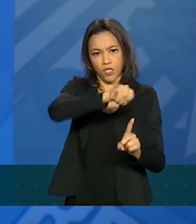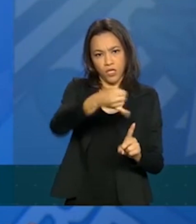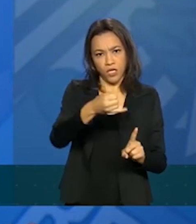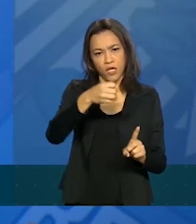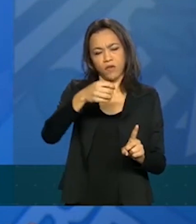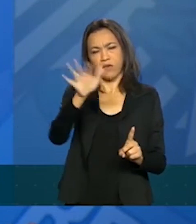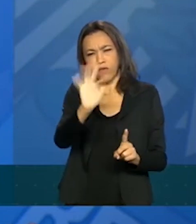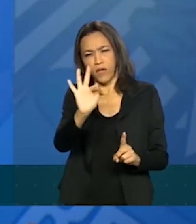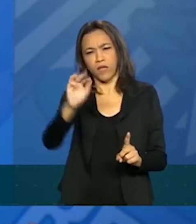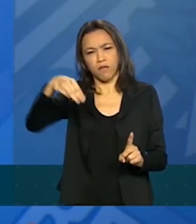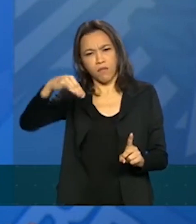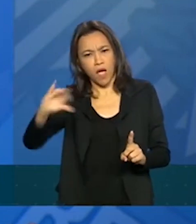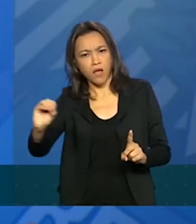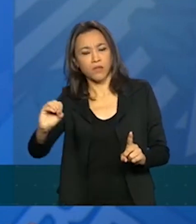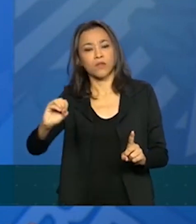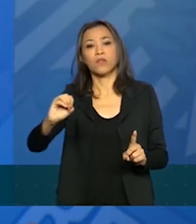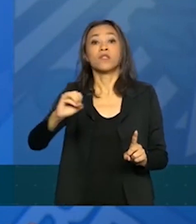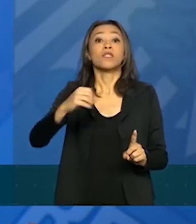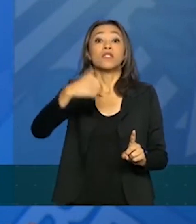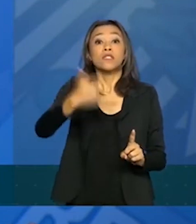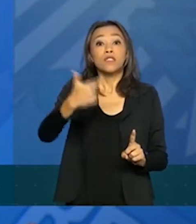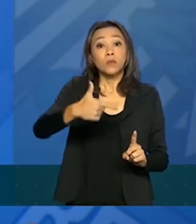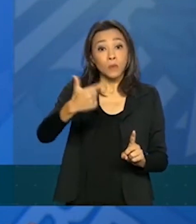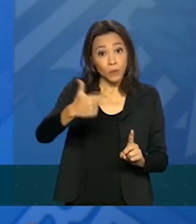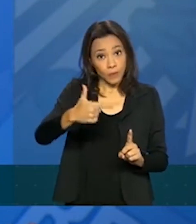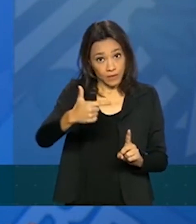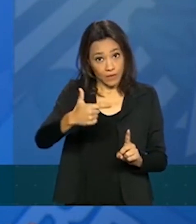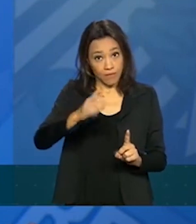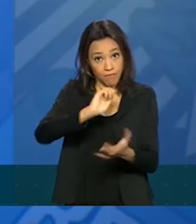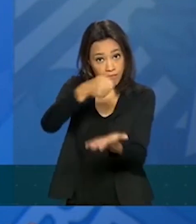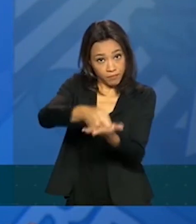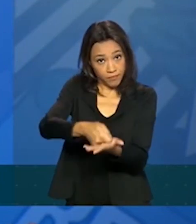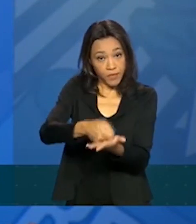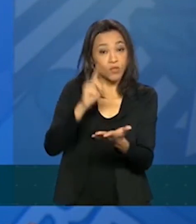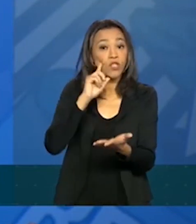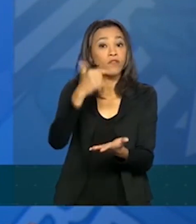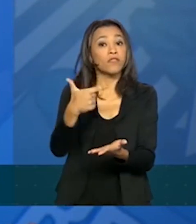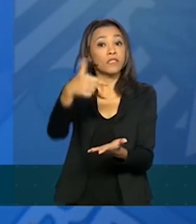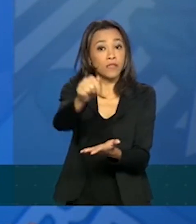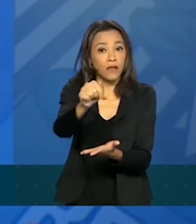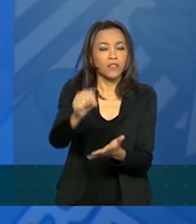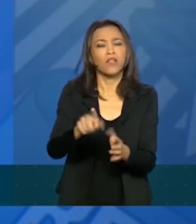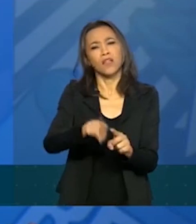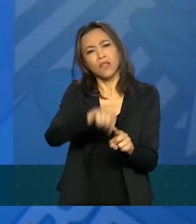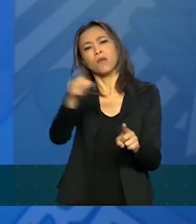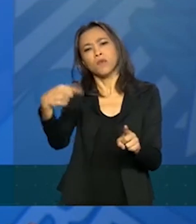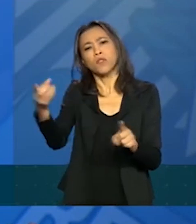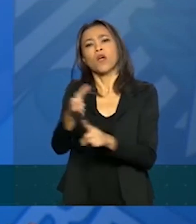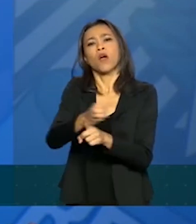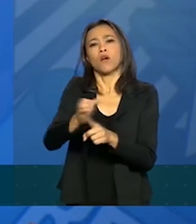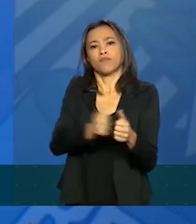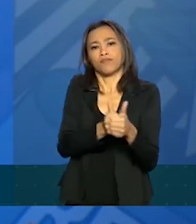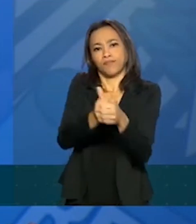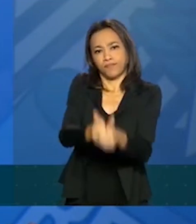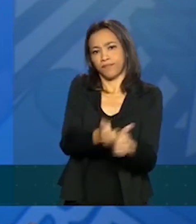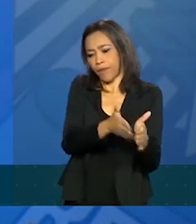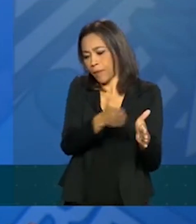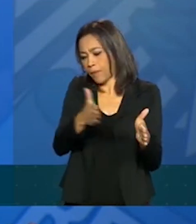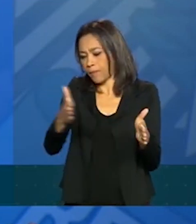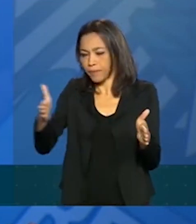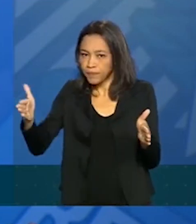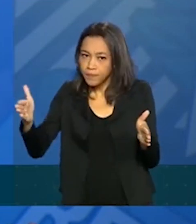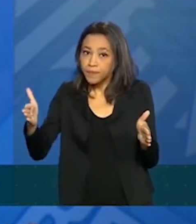receberão a segunda parcela no dia 27. E aí, por aí vai, exatamente como nós fizemos